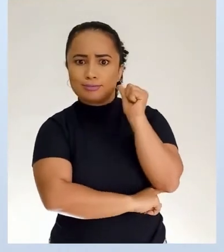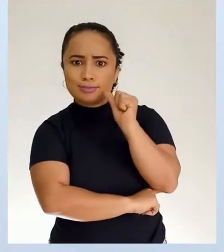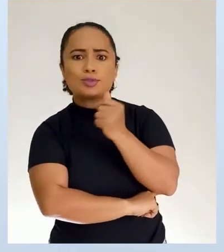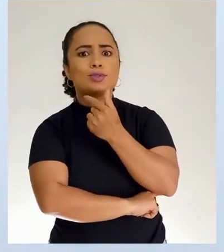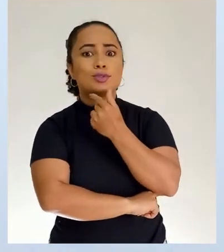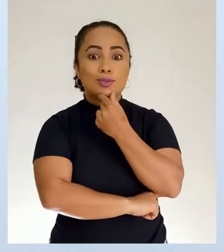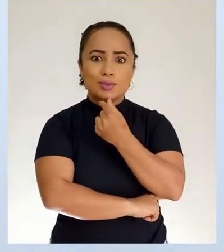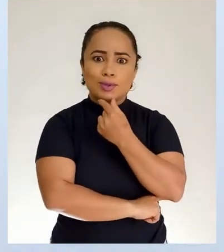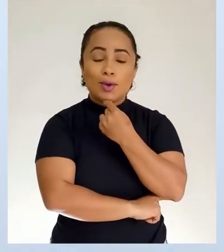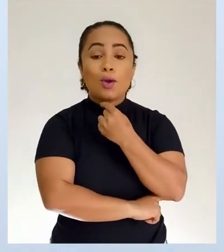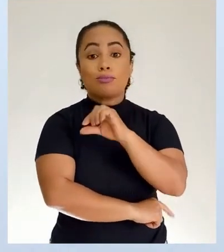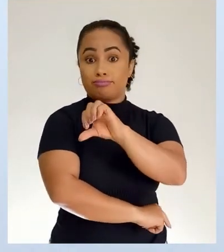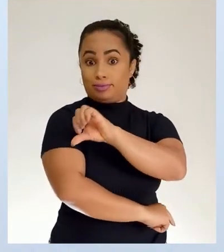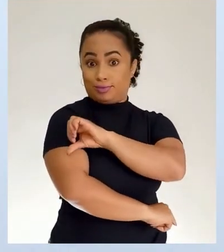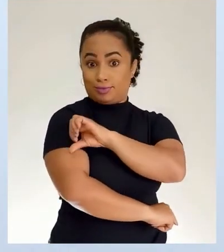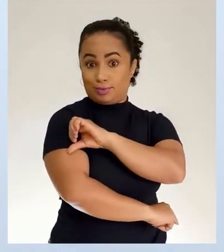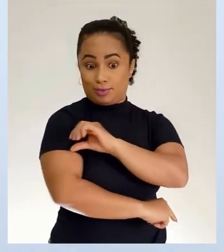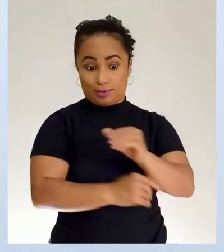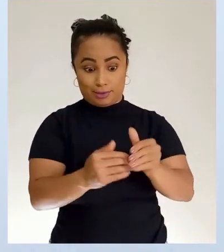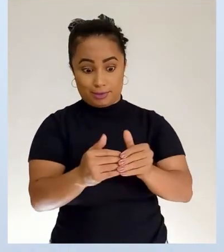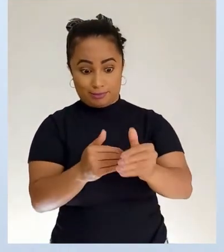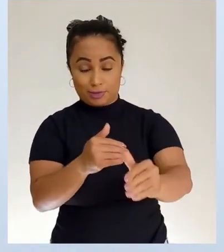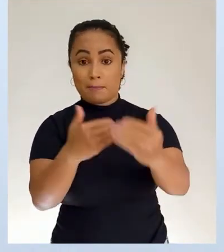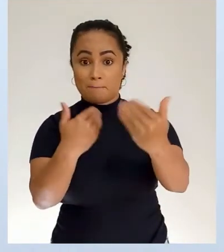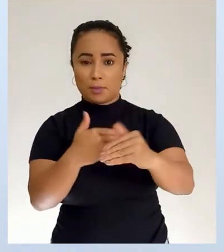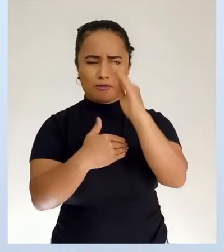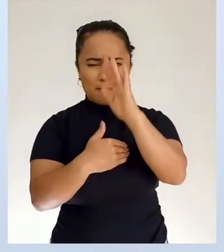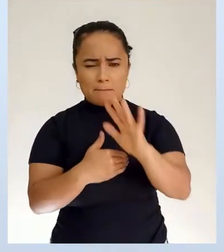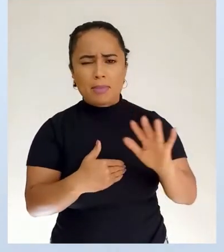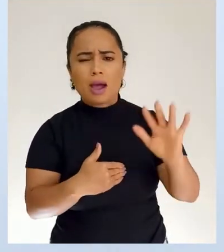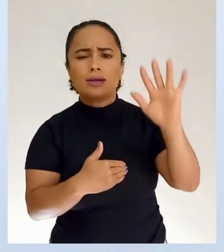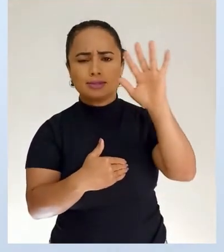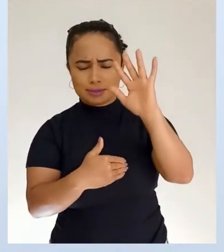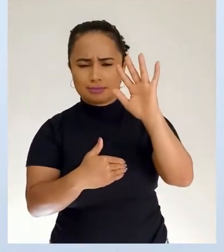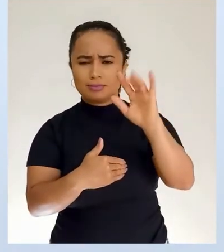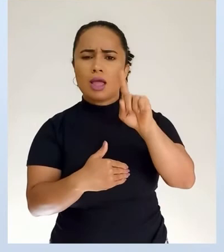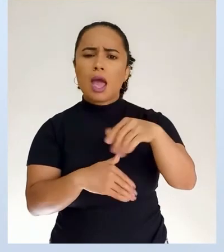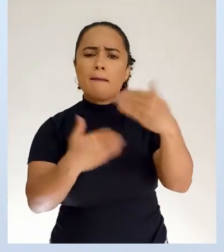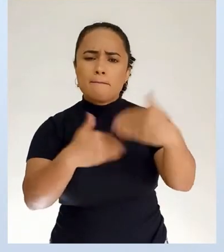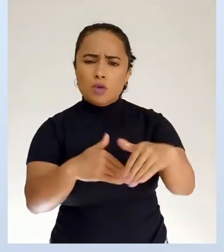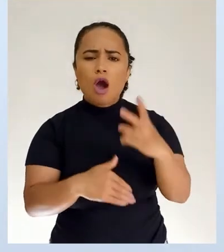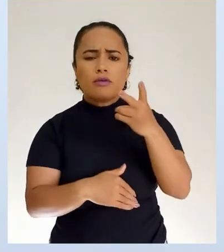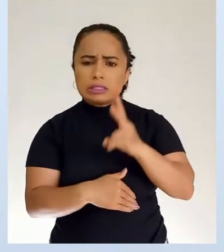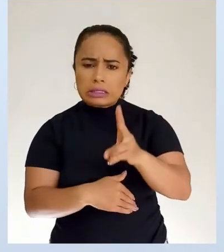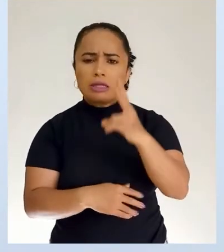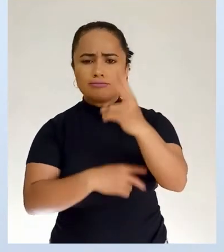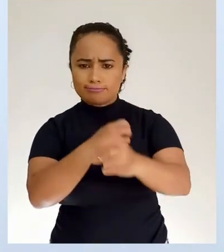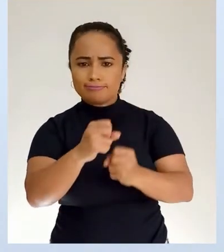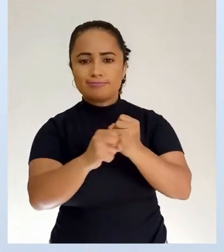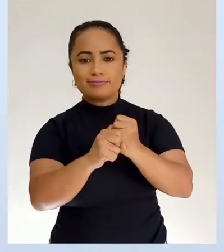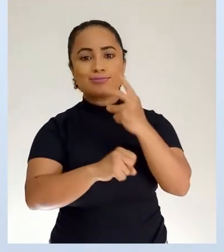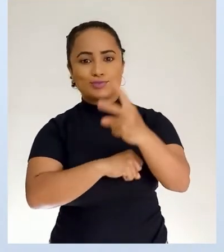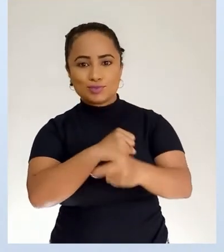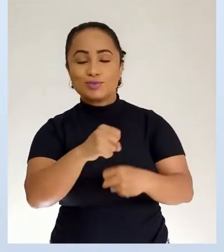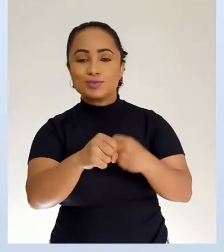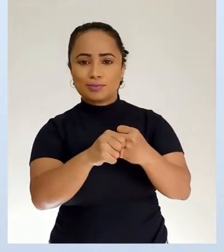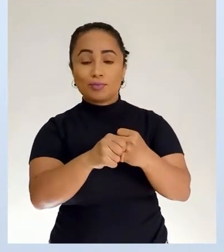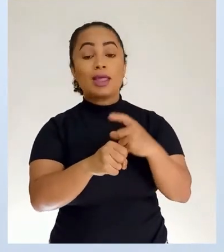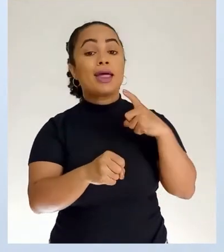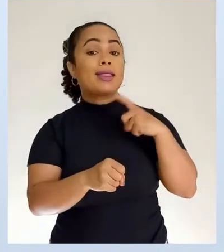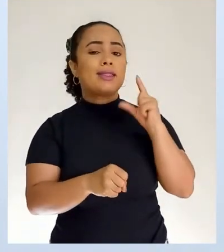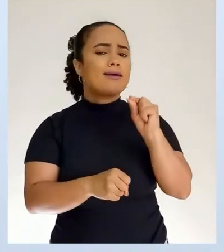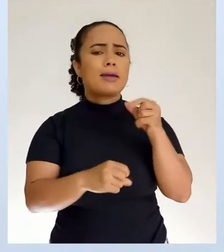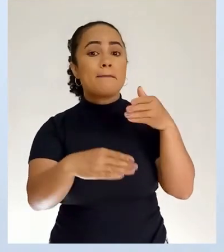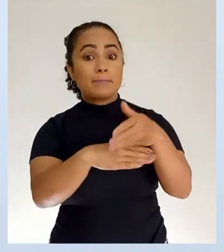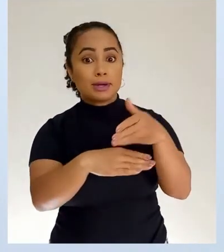nono ano, que irá fazer a Prova Brasil. Aquela avaliação realizada a cada dois anos e que participam todos